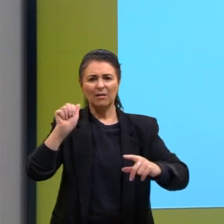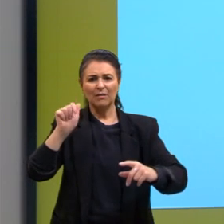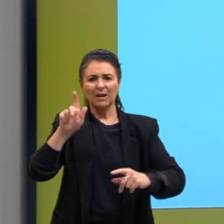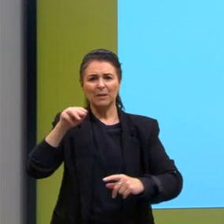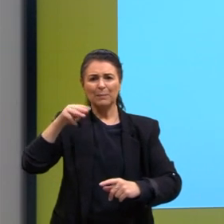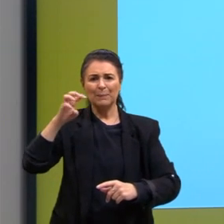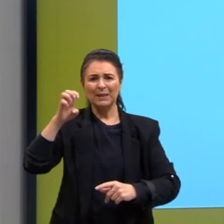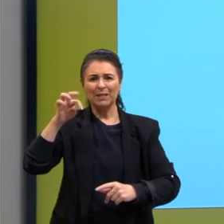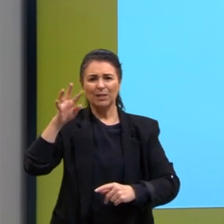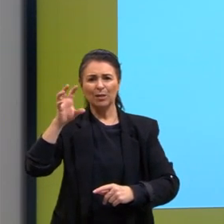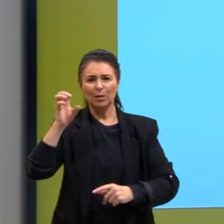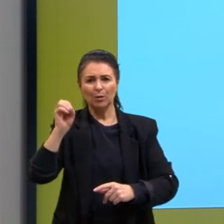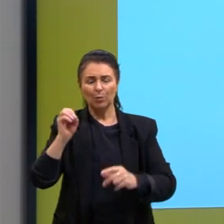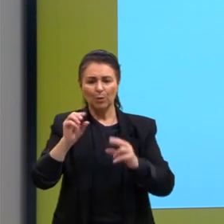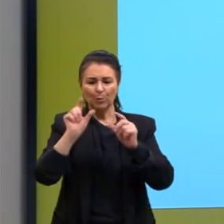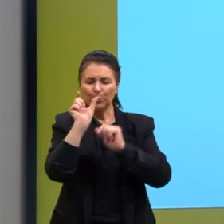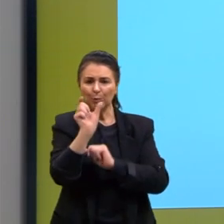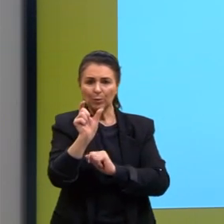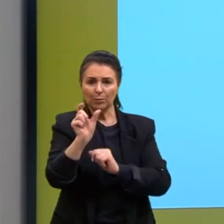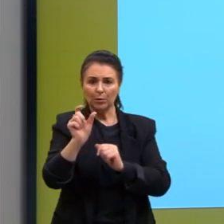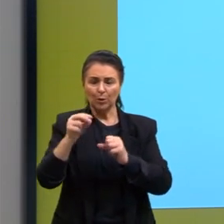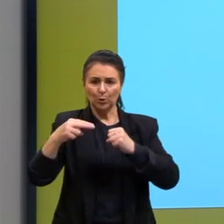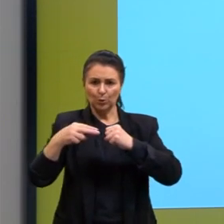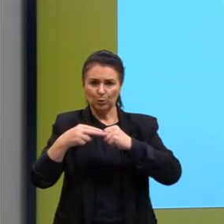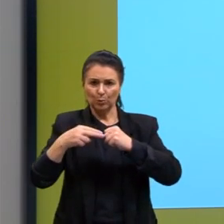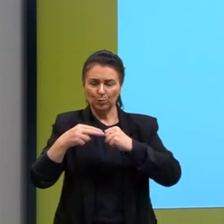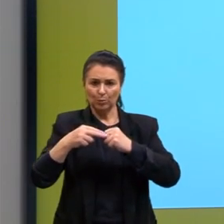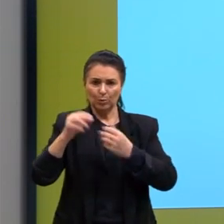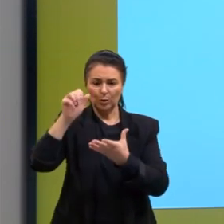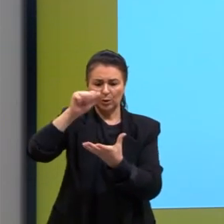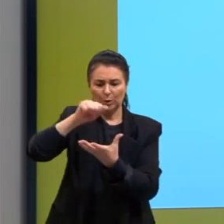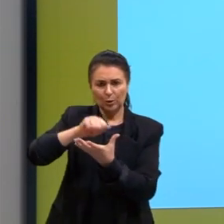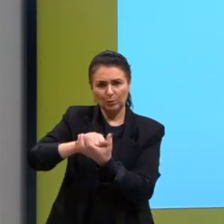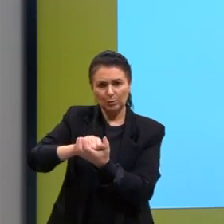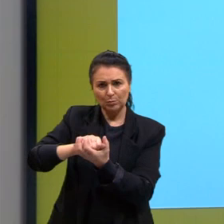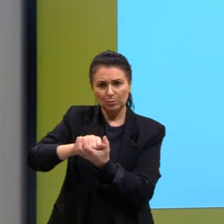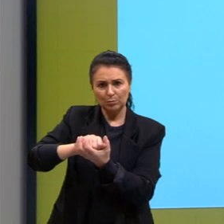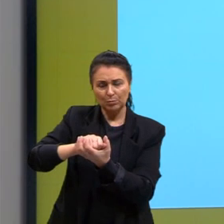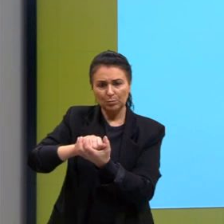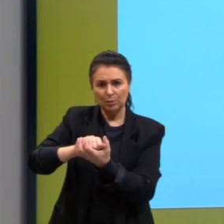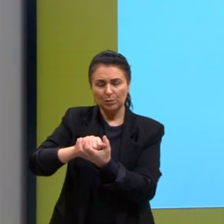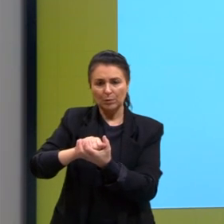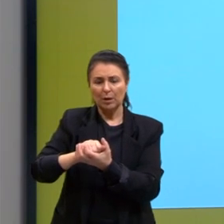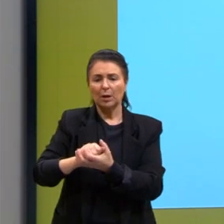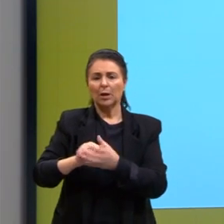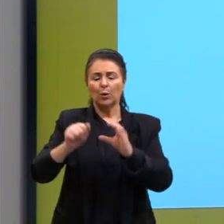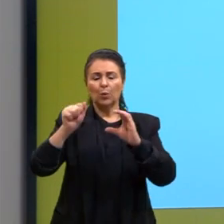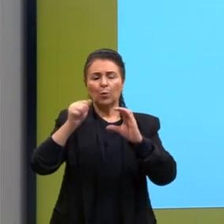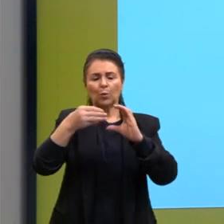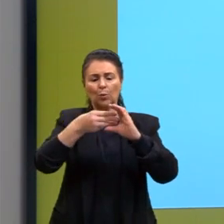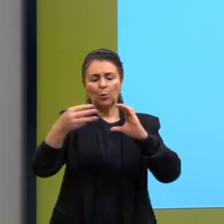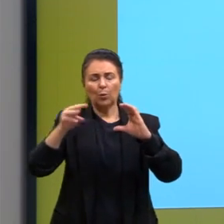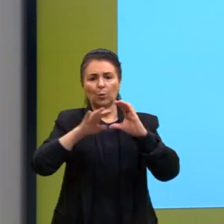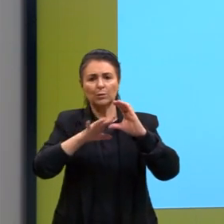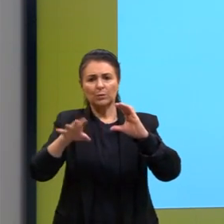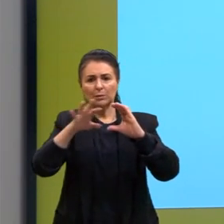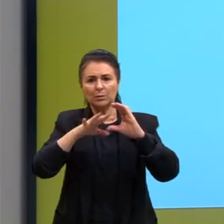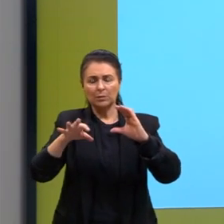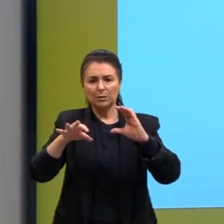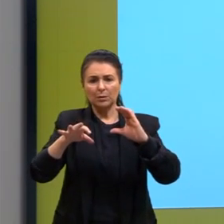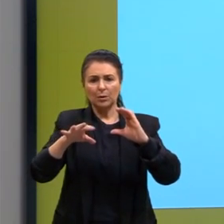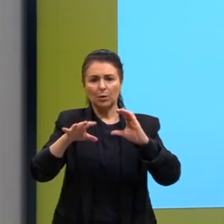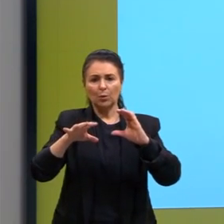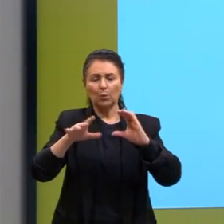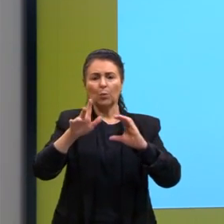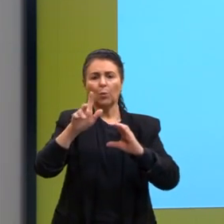Letra A, núcleo, B, ribossomo, C, citoplasma, D, complexo